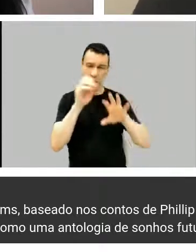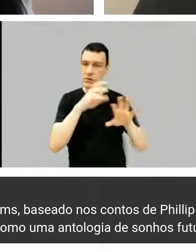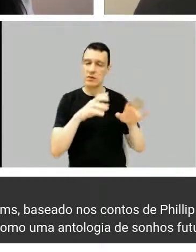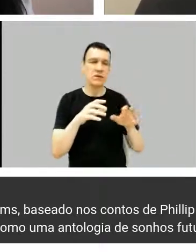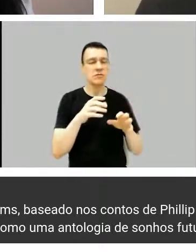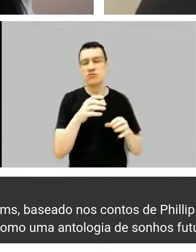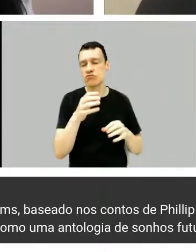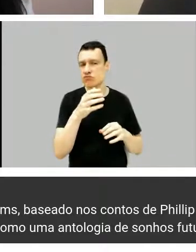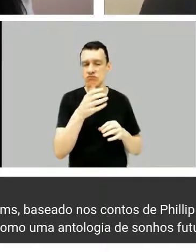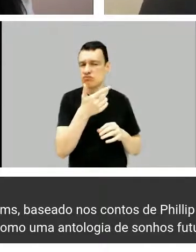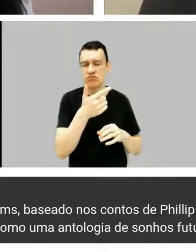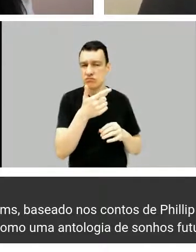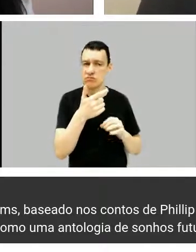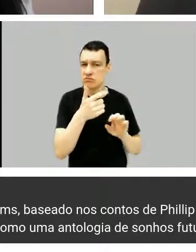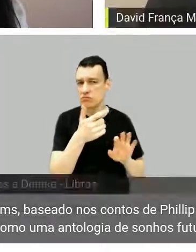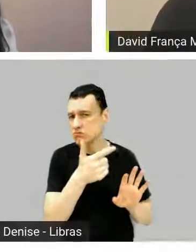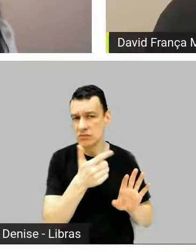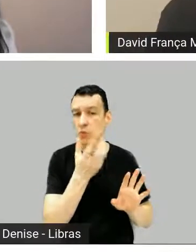eu adoro, eu acho super legal.